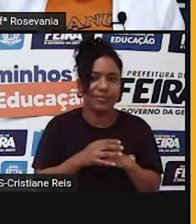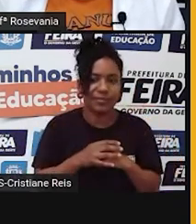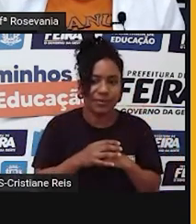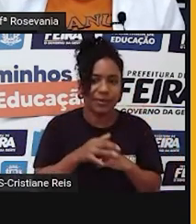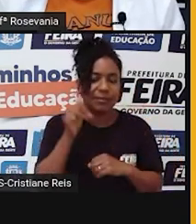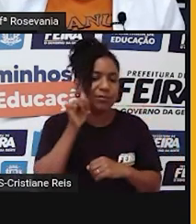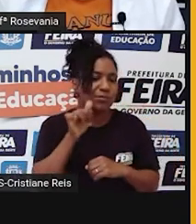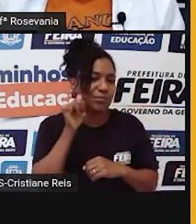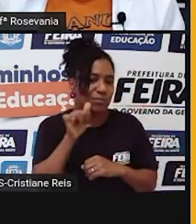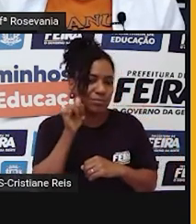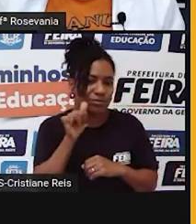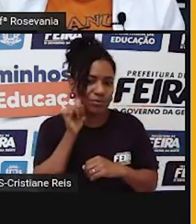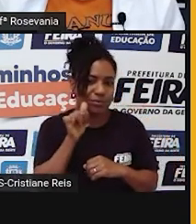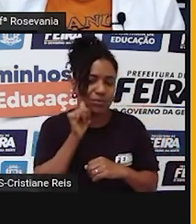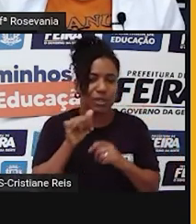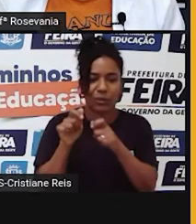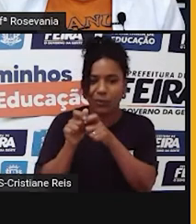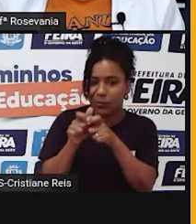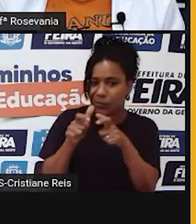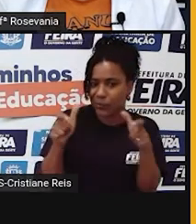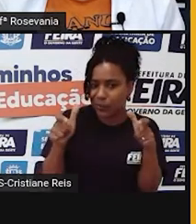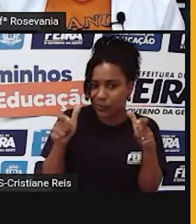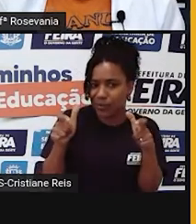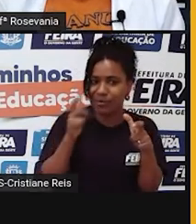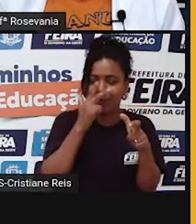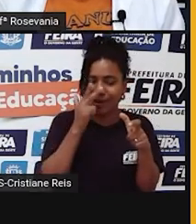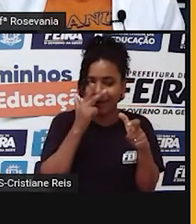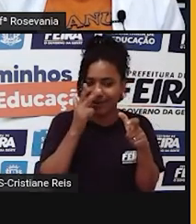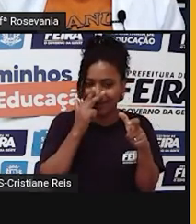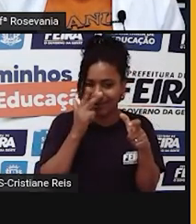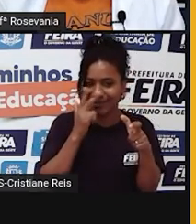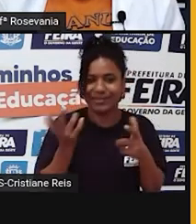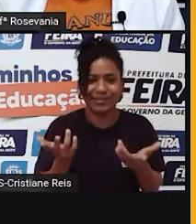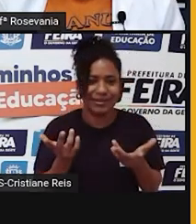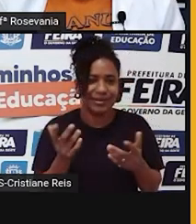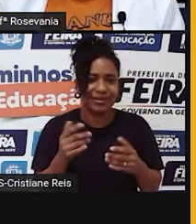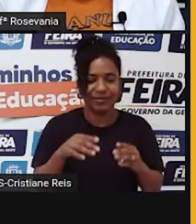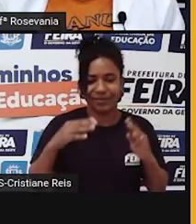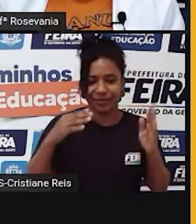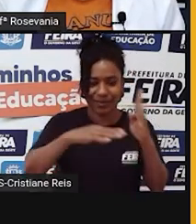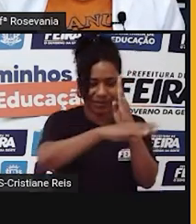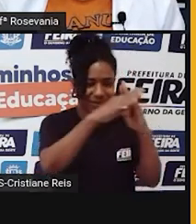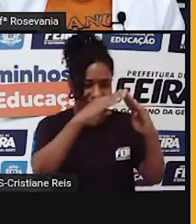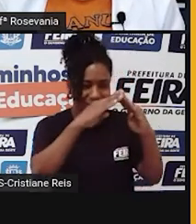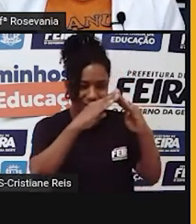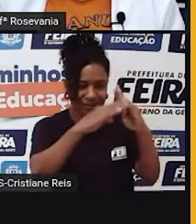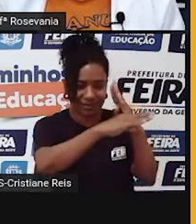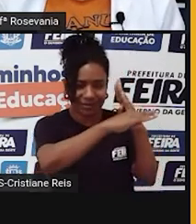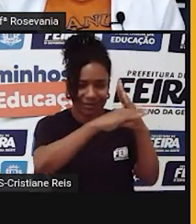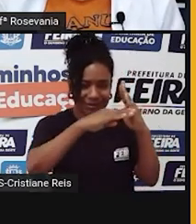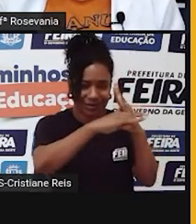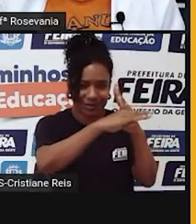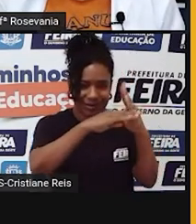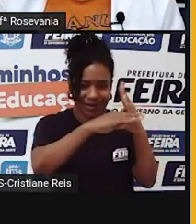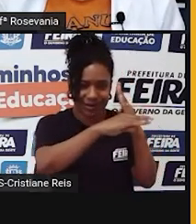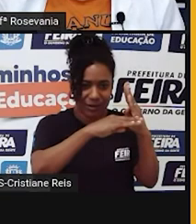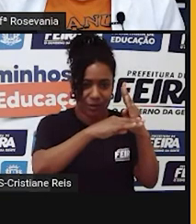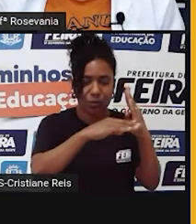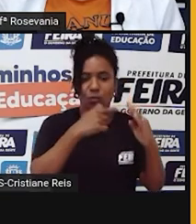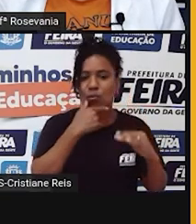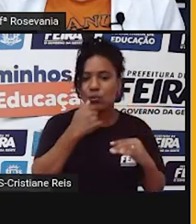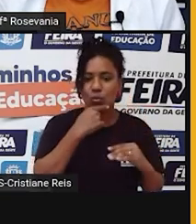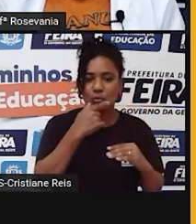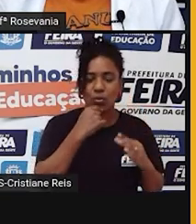quase deu uma aumentadinha, bora dizer assim, né, só aqui nessa faixa aqui que a gente observa o maior número de homens, mas nas